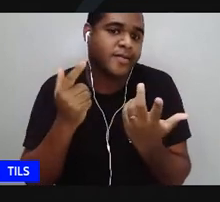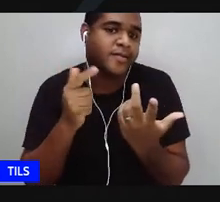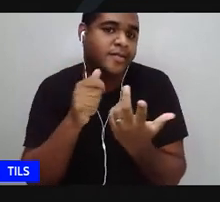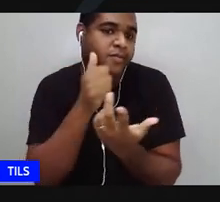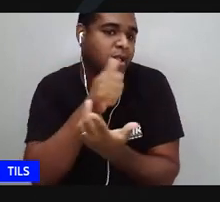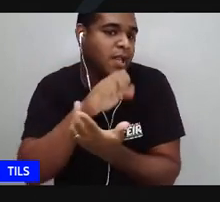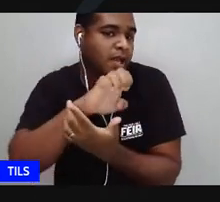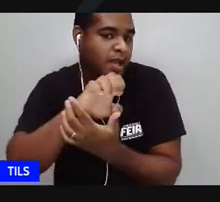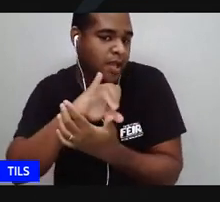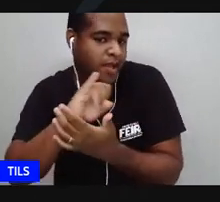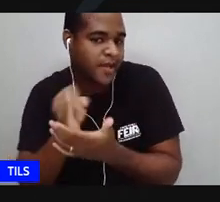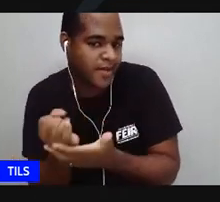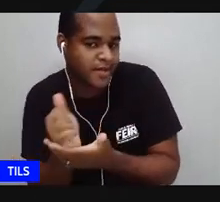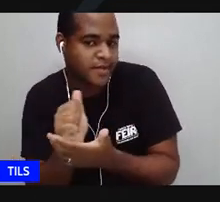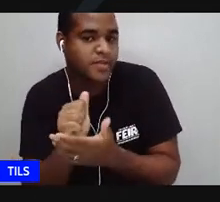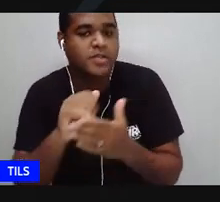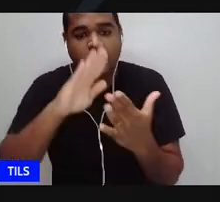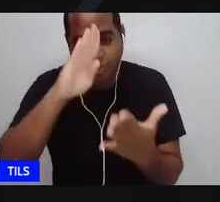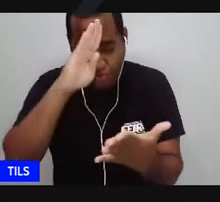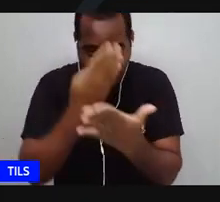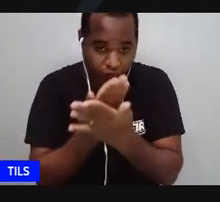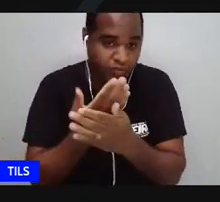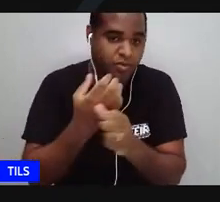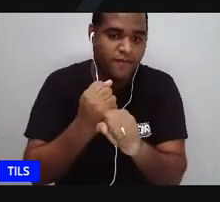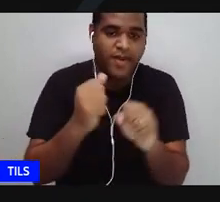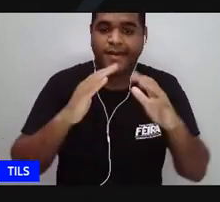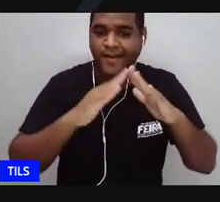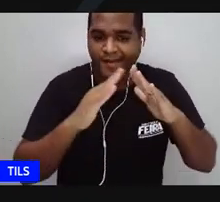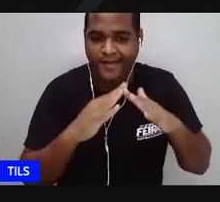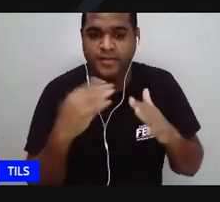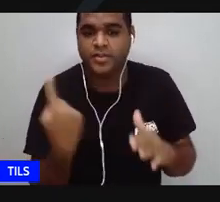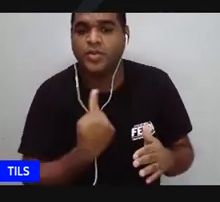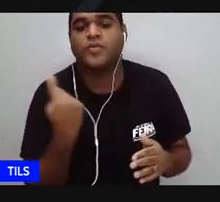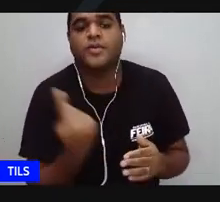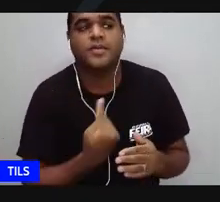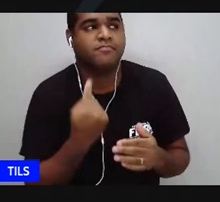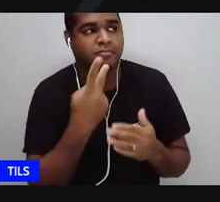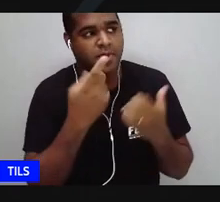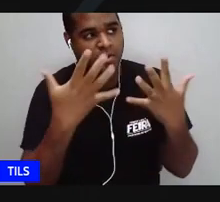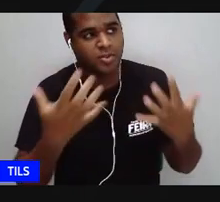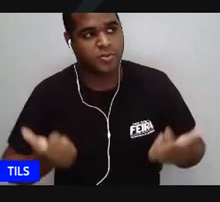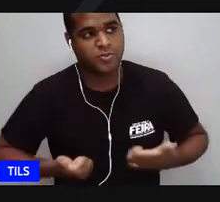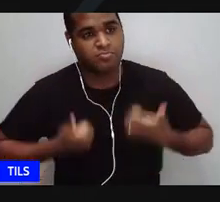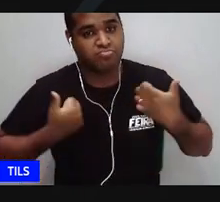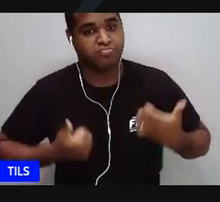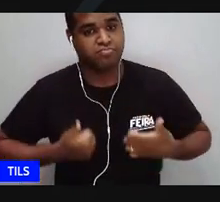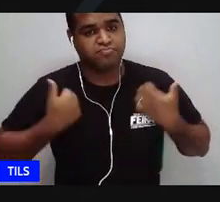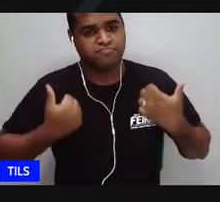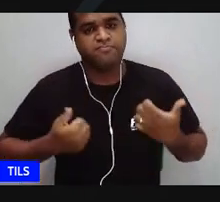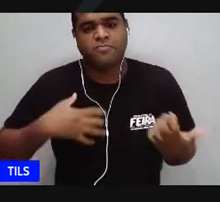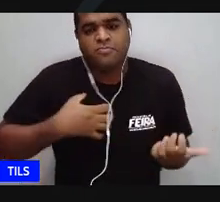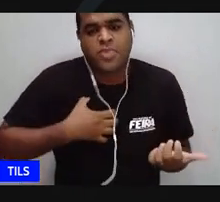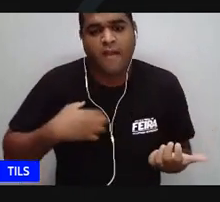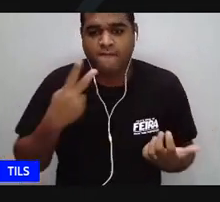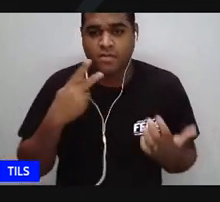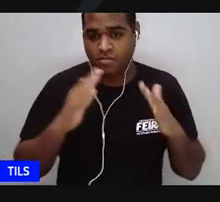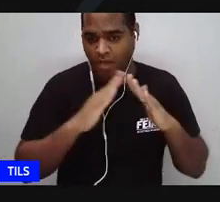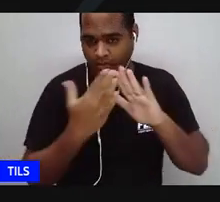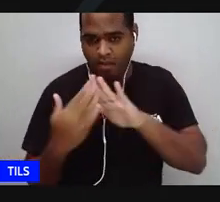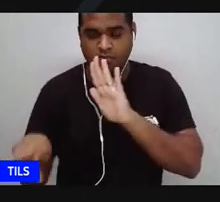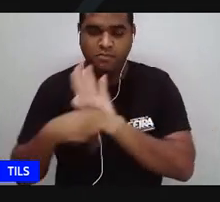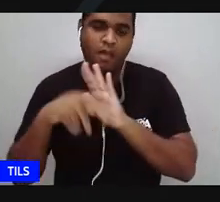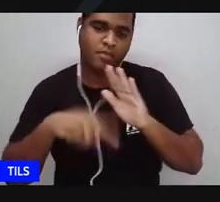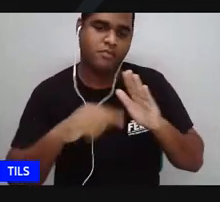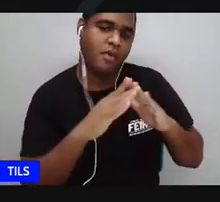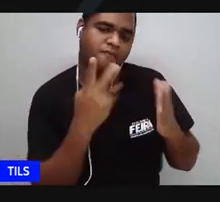conhece amigas construindo a sua própria casa sozinha e diz com orgulho eu construí o meu barraco eu construí a minha